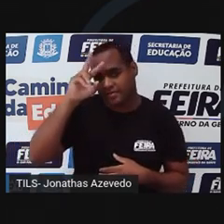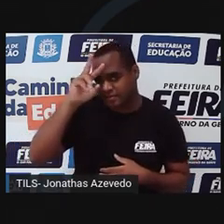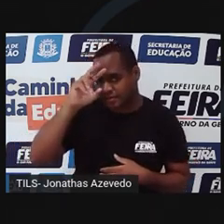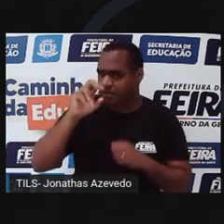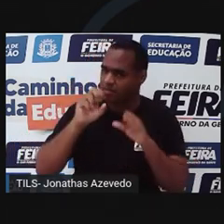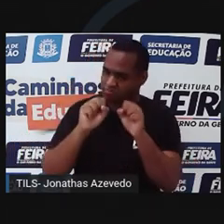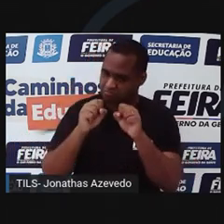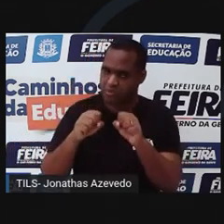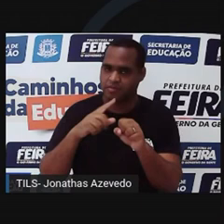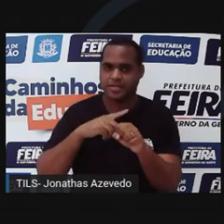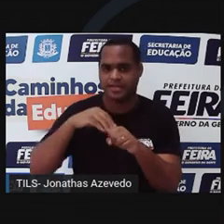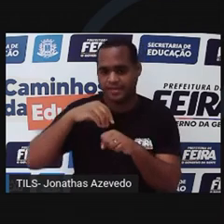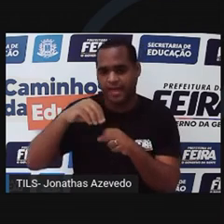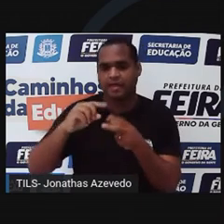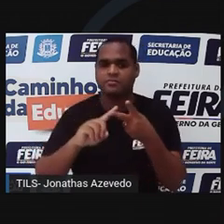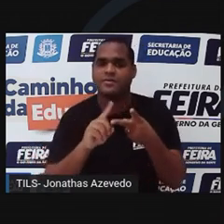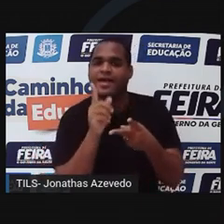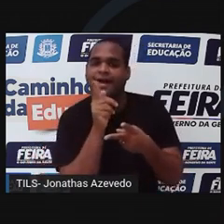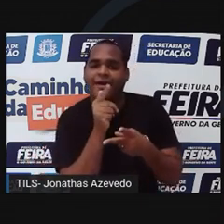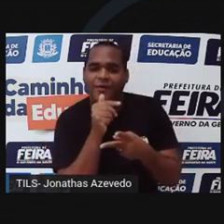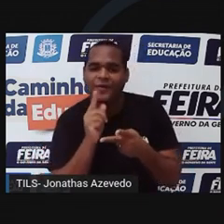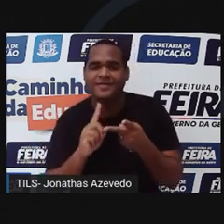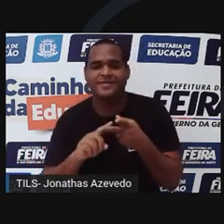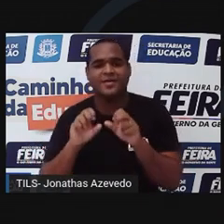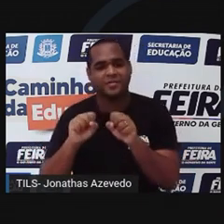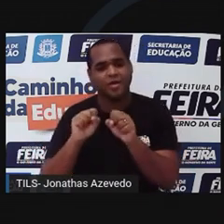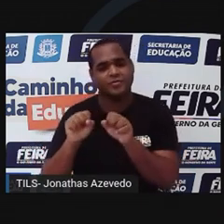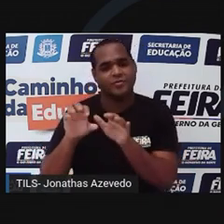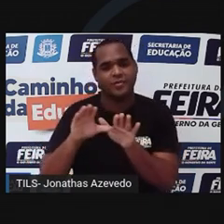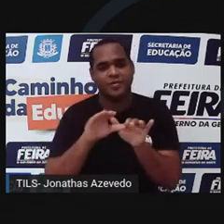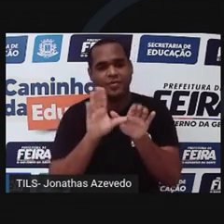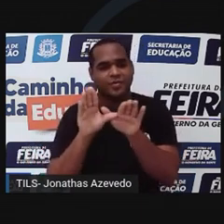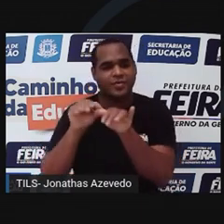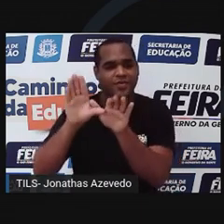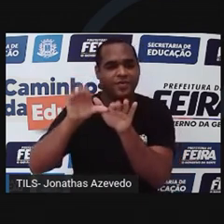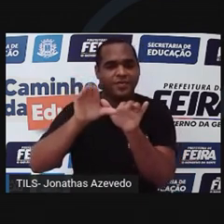viver na terra, na água e podem até voar.